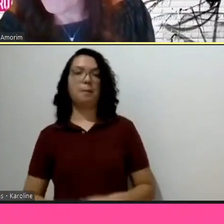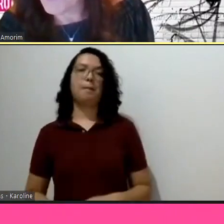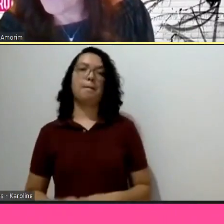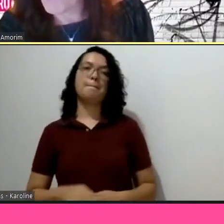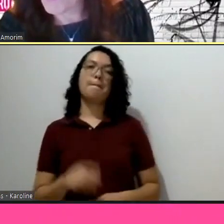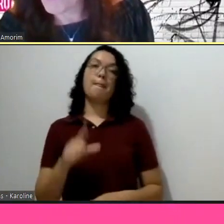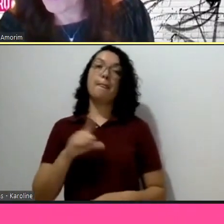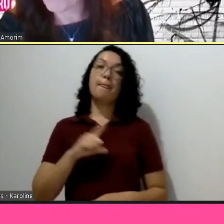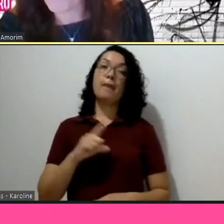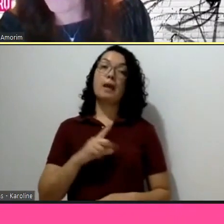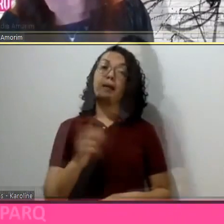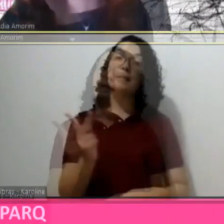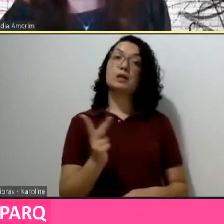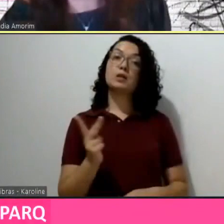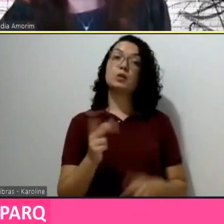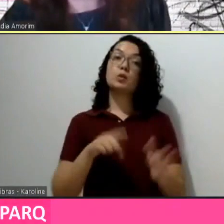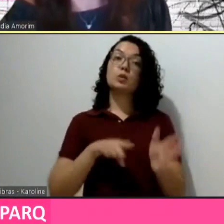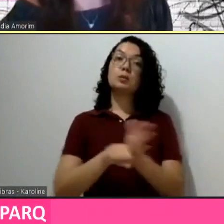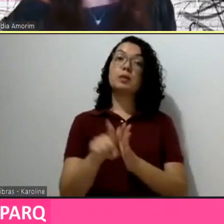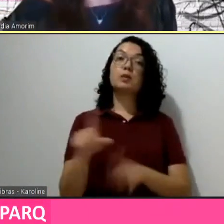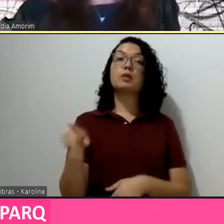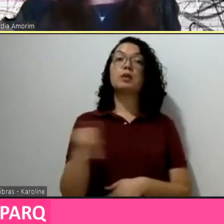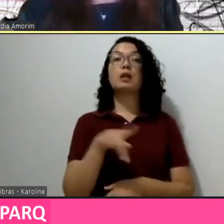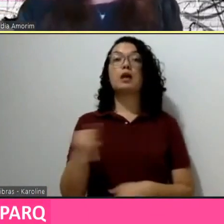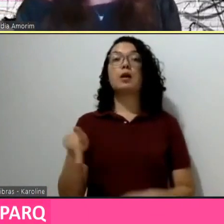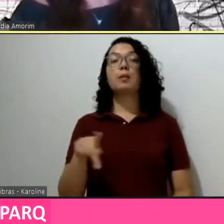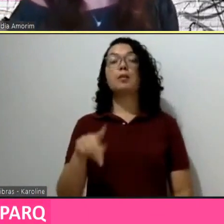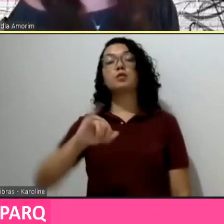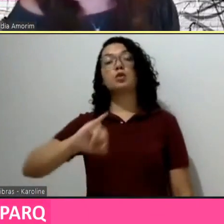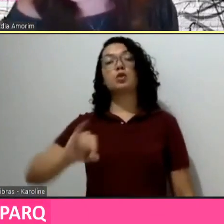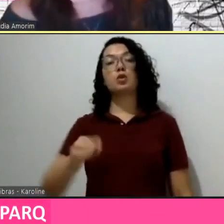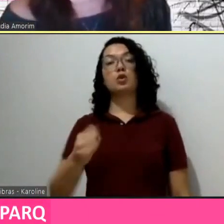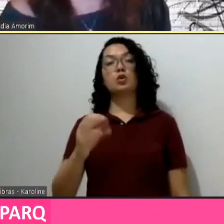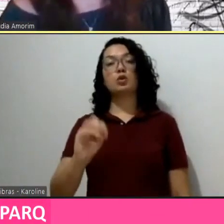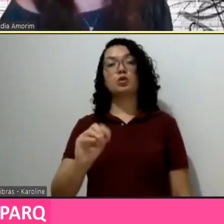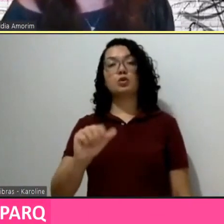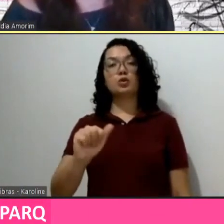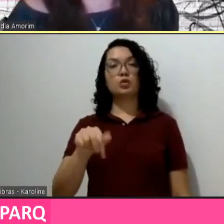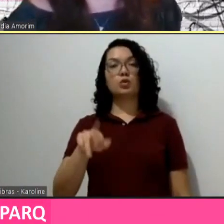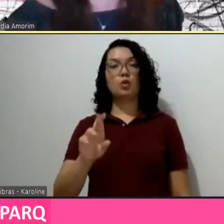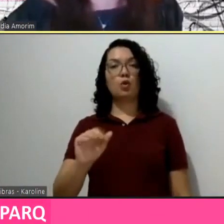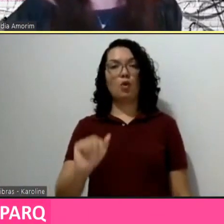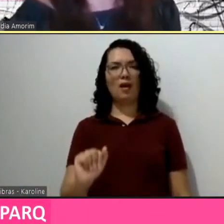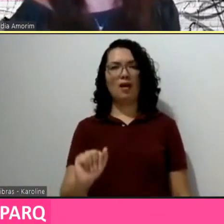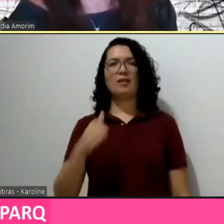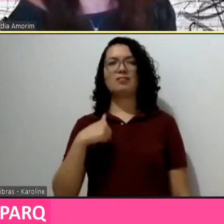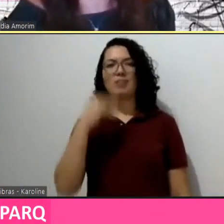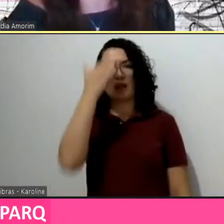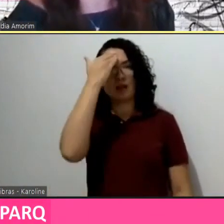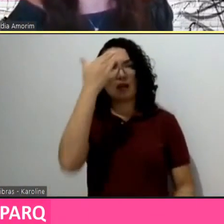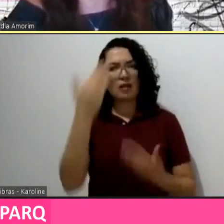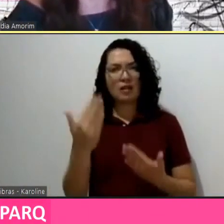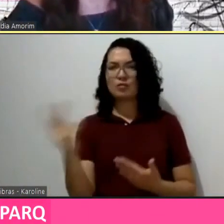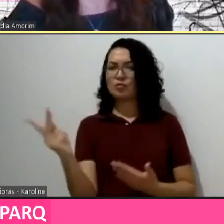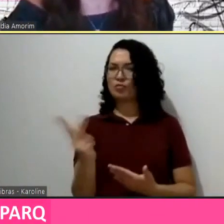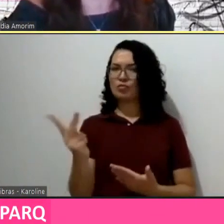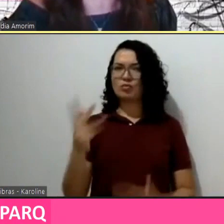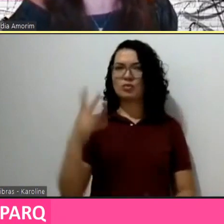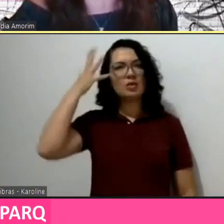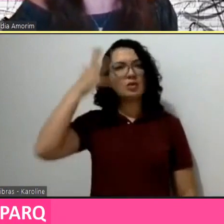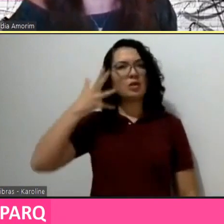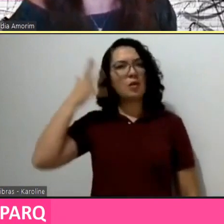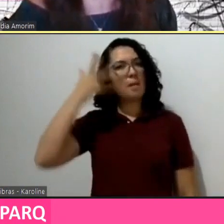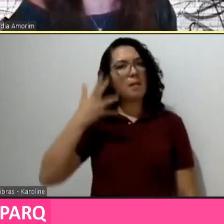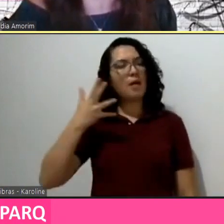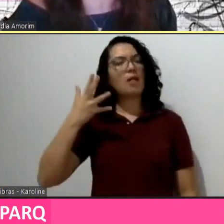aqui da professora Joara, aqui da FAO, ela está, bom, agradeço a ambos por palestras tão inspiradoras, gostaria de saber como tem